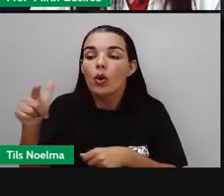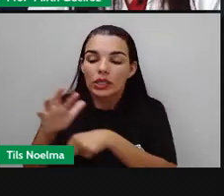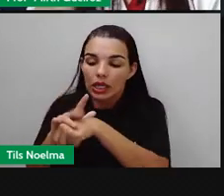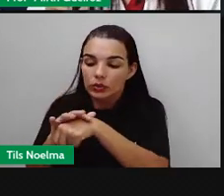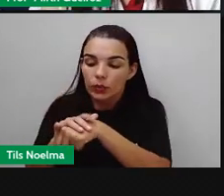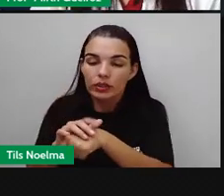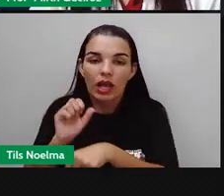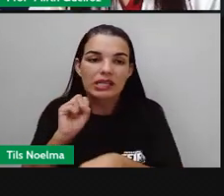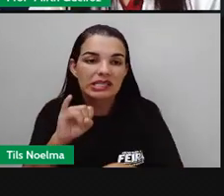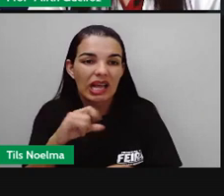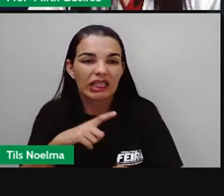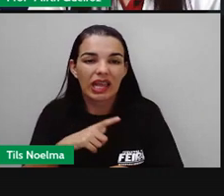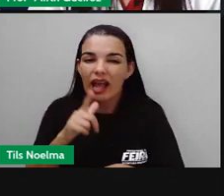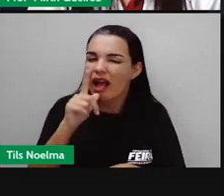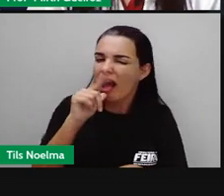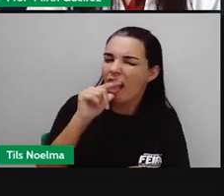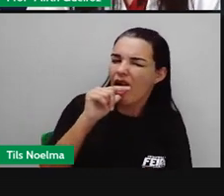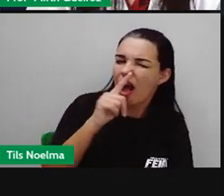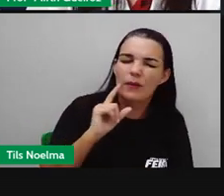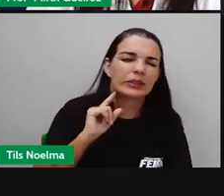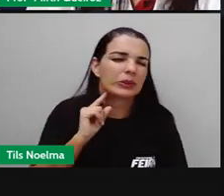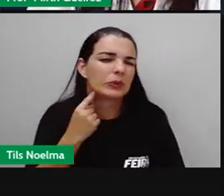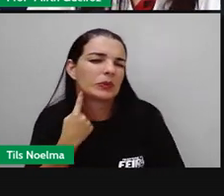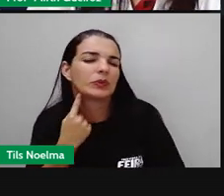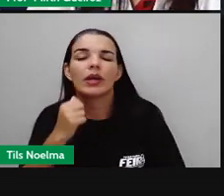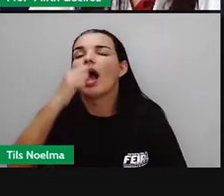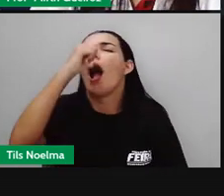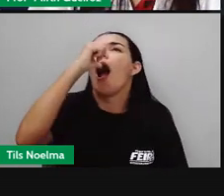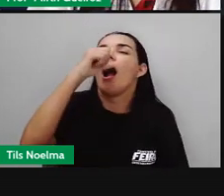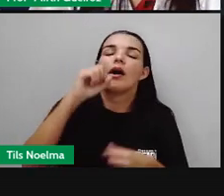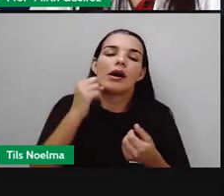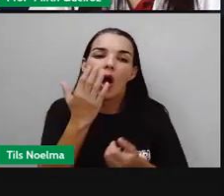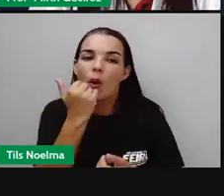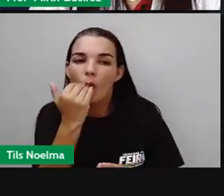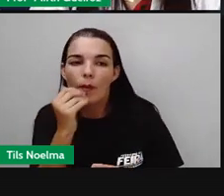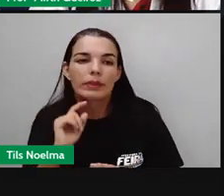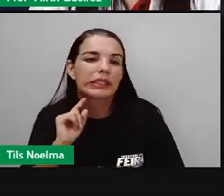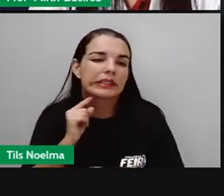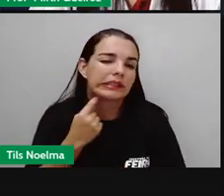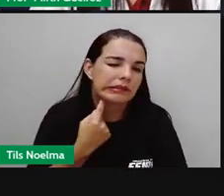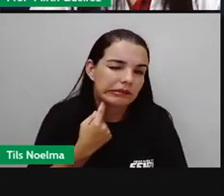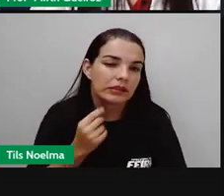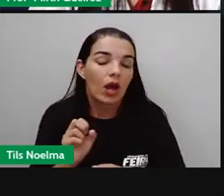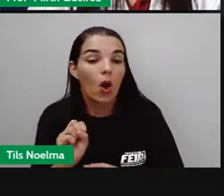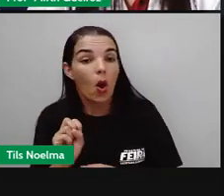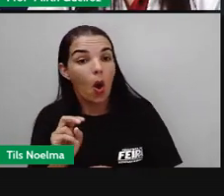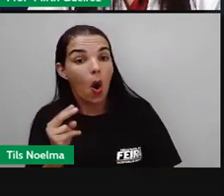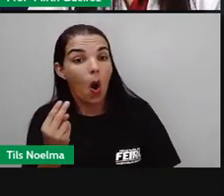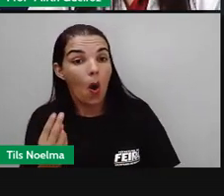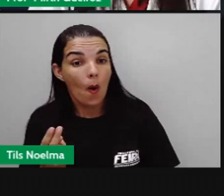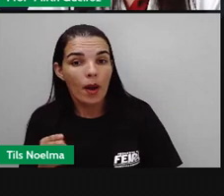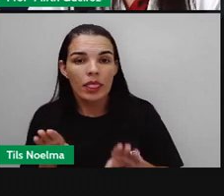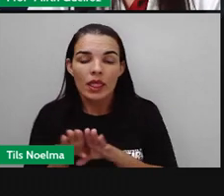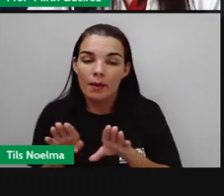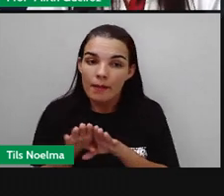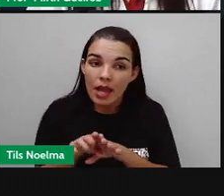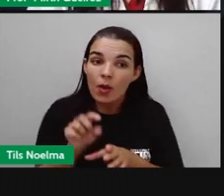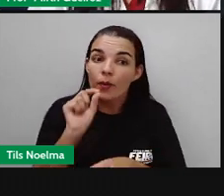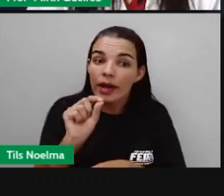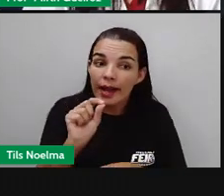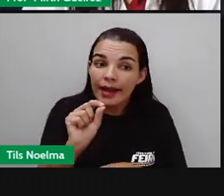adquire ingerindo água contaminada, né? Um alimento contaminado. Ou mesmo através de um vetor.